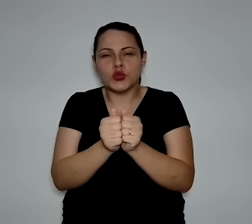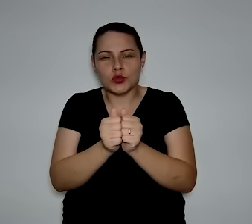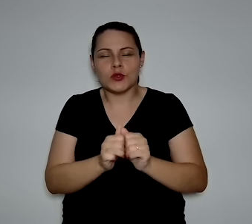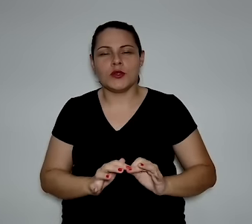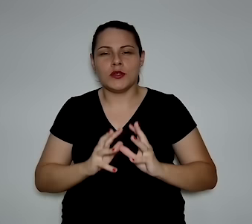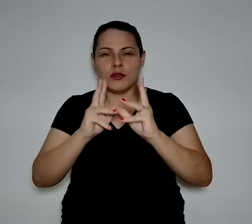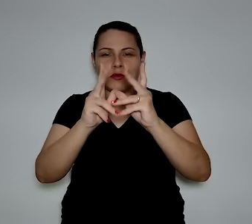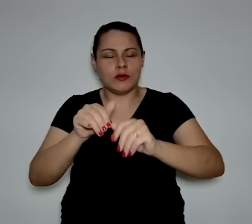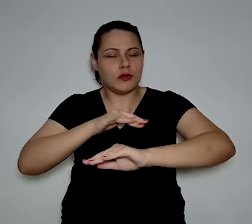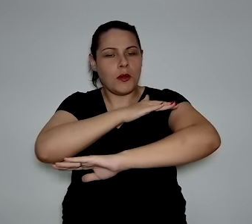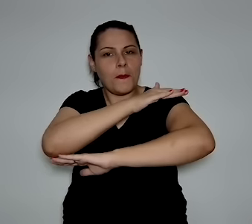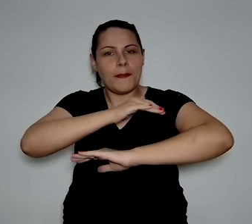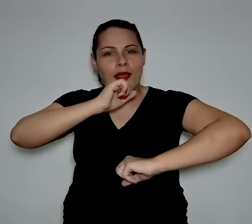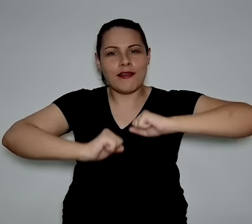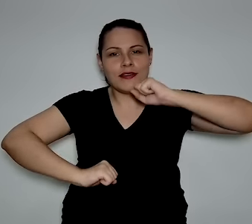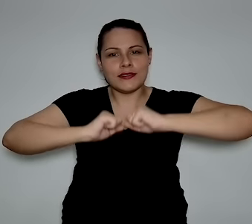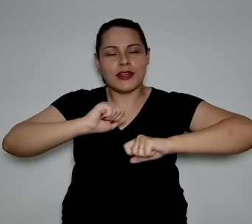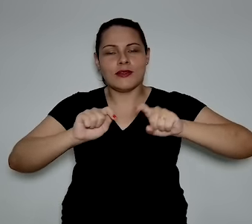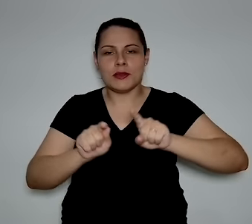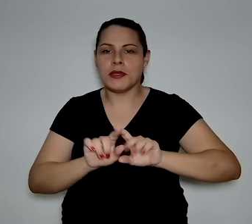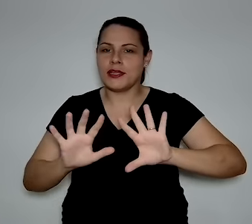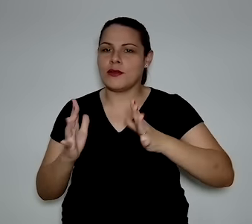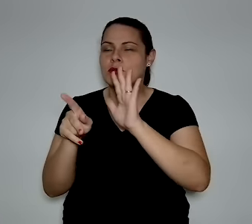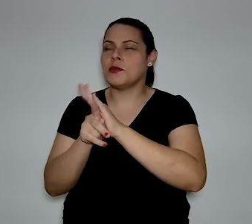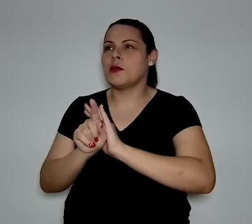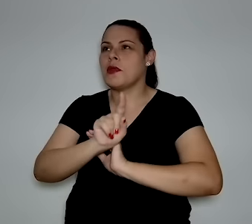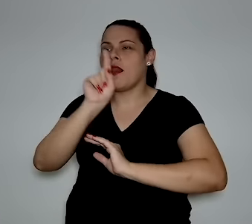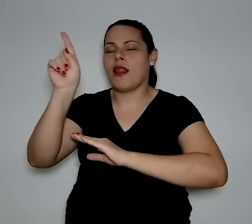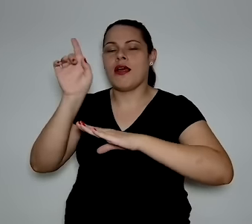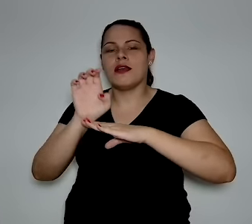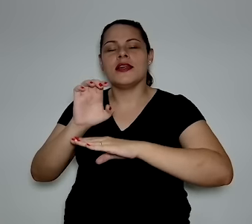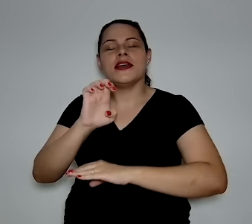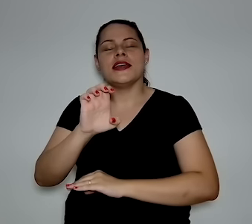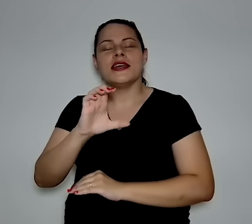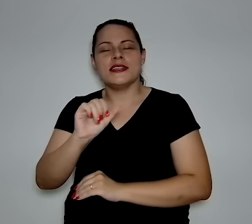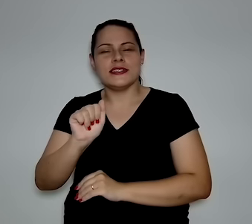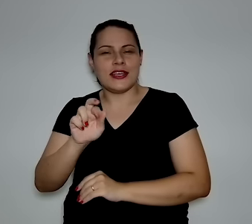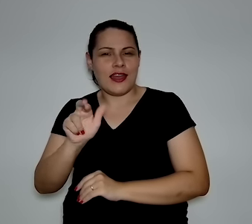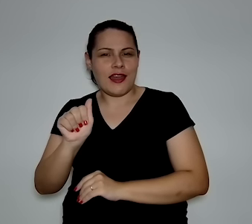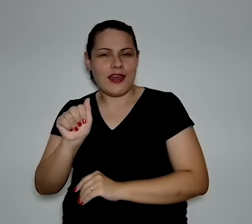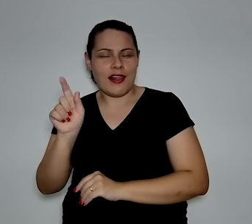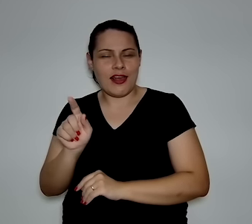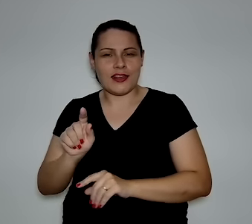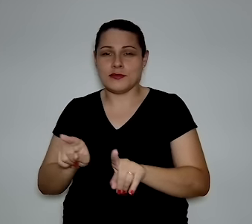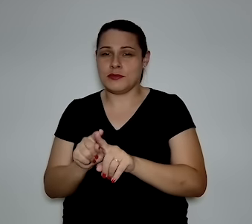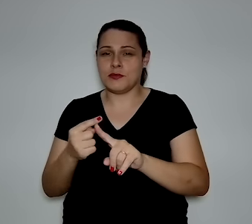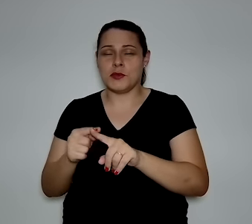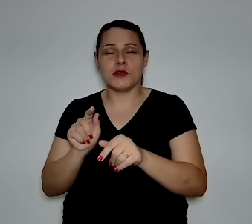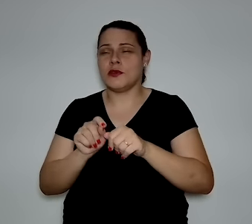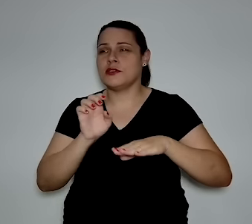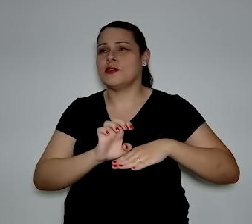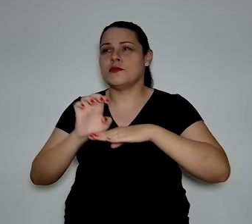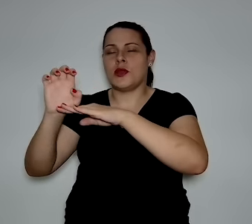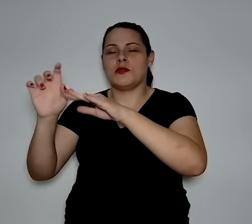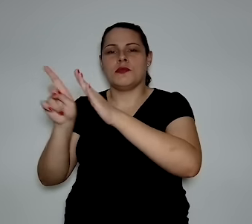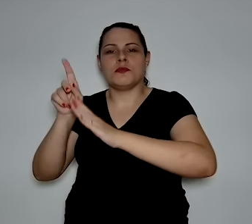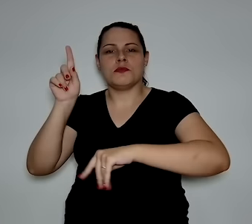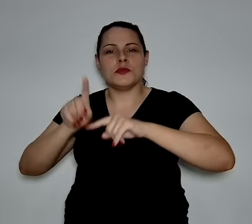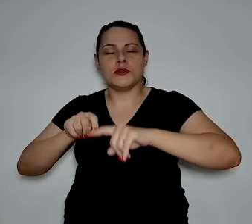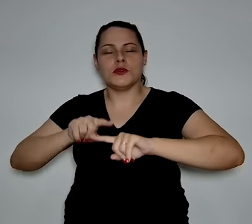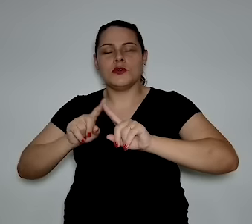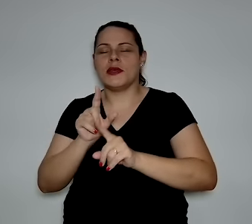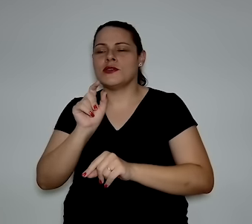parques industriais, na minha visão. É o que está acontecendo no Ceará, porque você não exporta hidrogênio verde, você exporta algum produto.